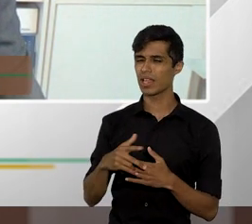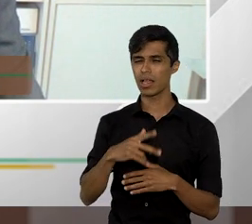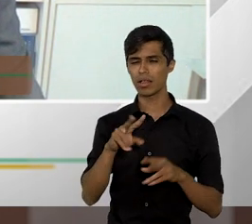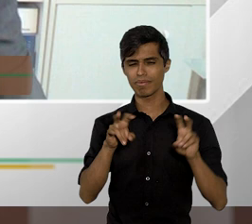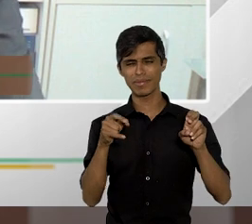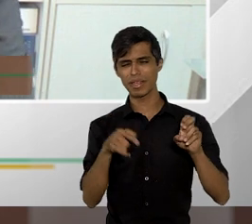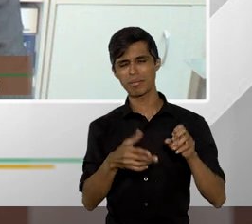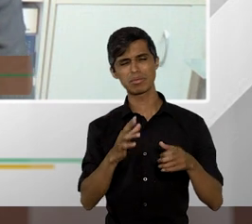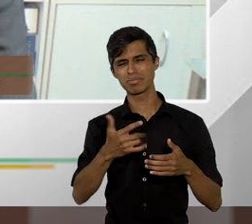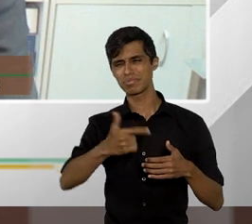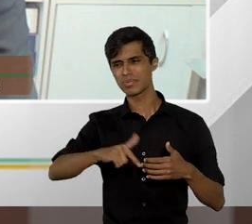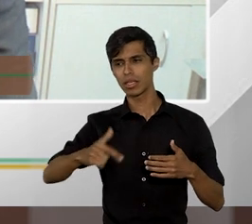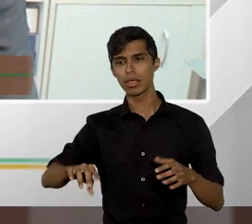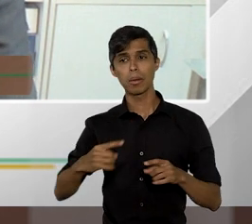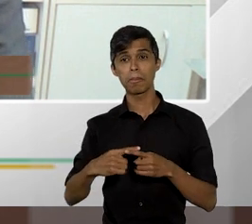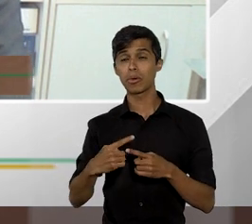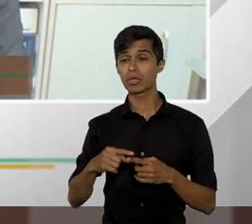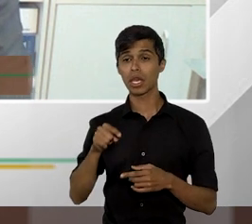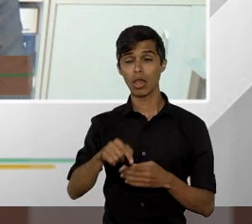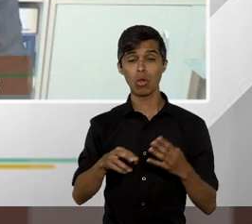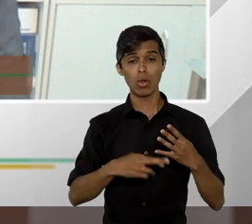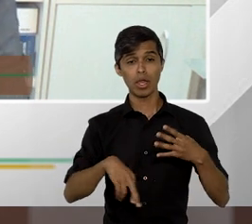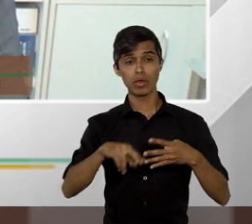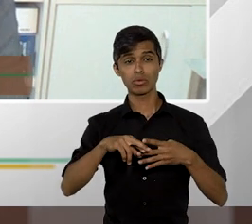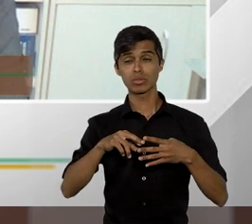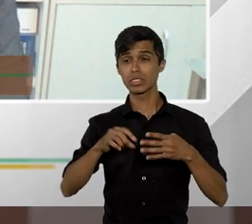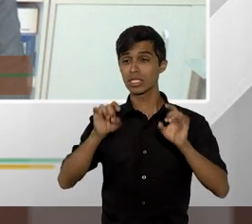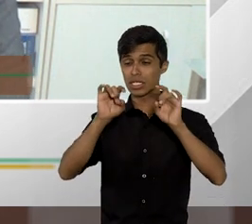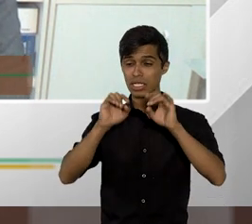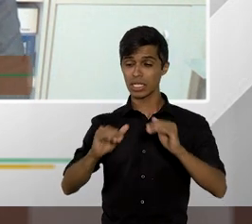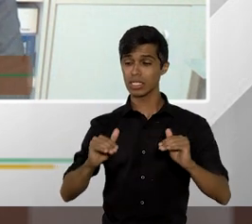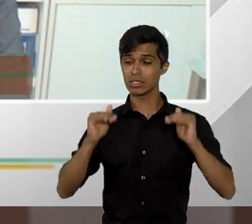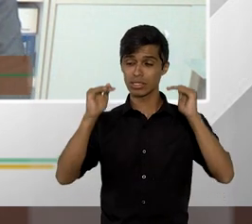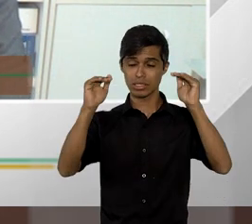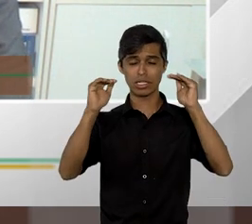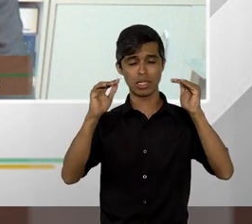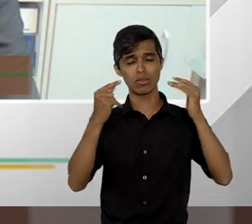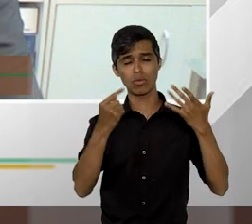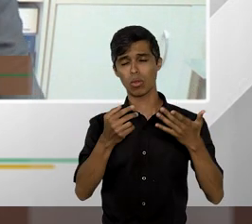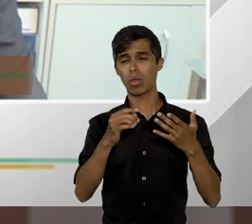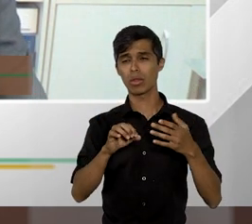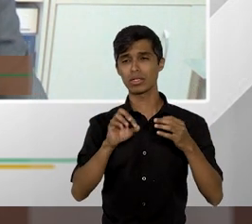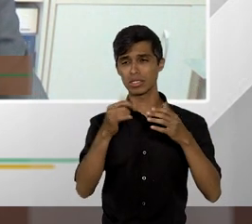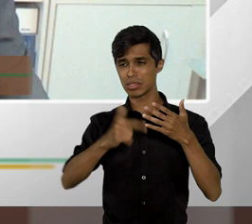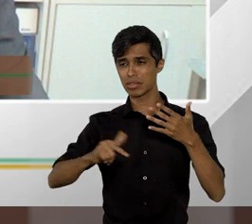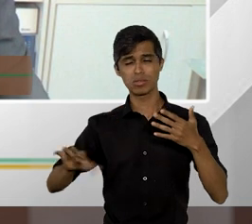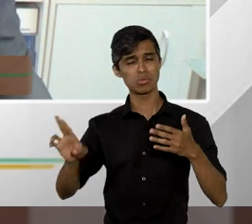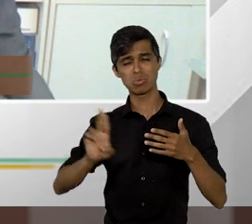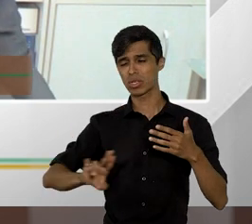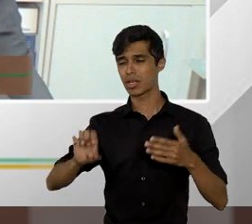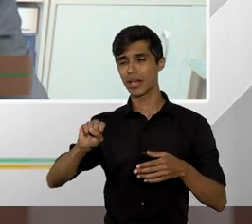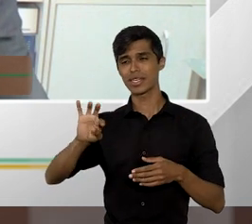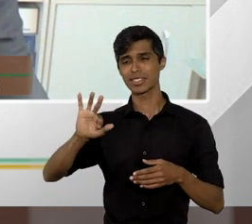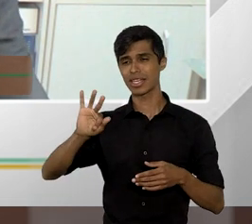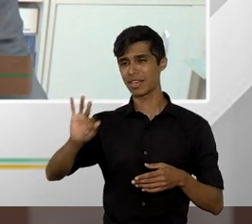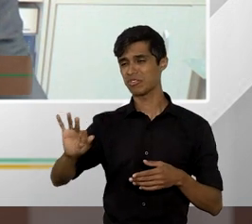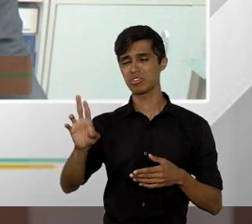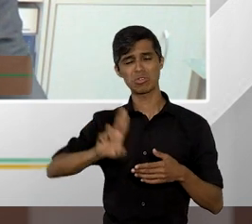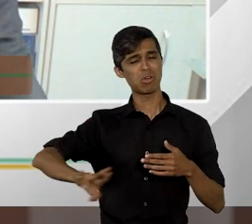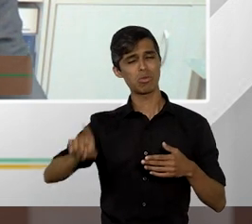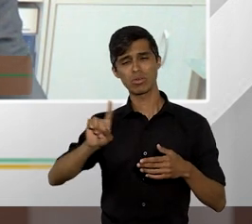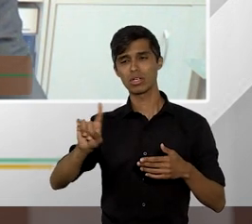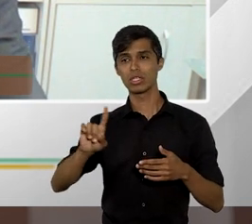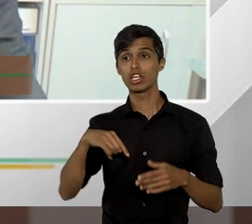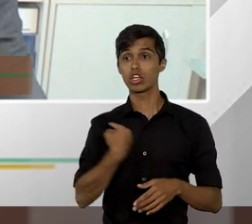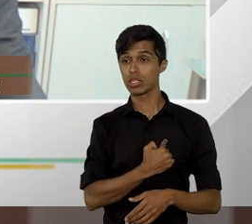professor STF não utiliza o recurso extraordinário repetitivo no STF nós temos as teses de